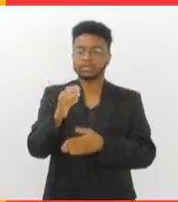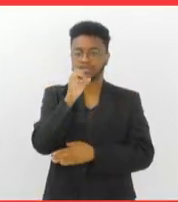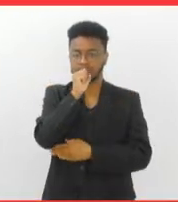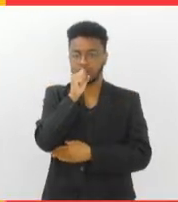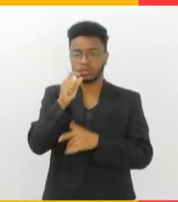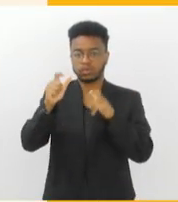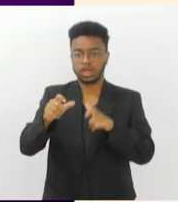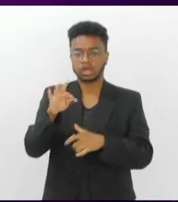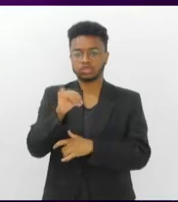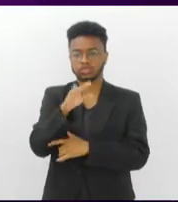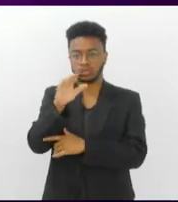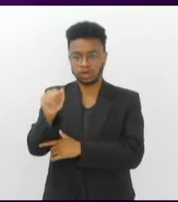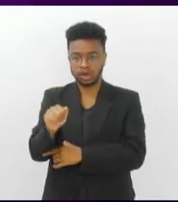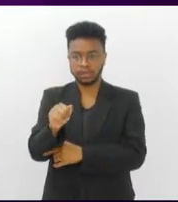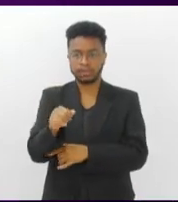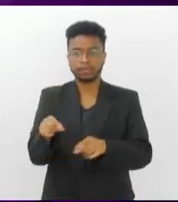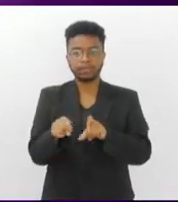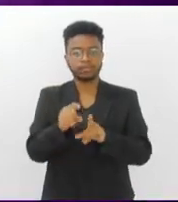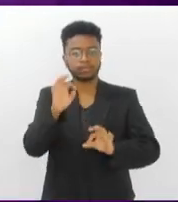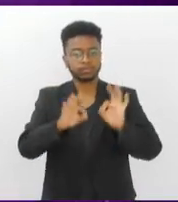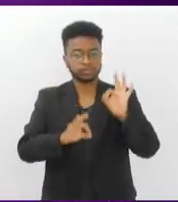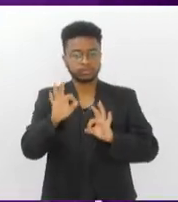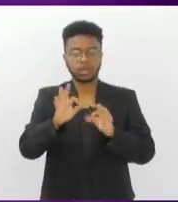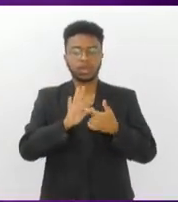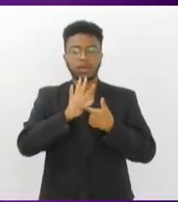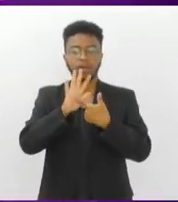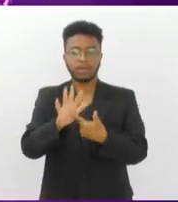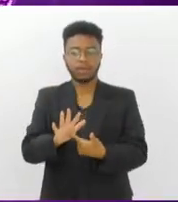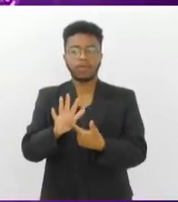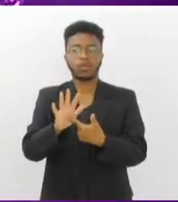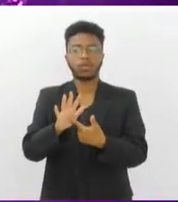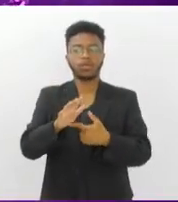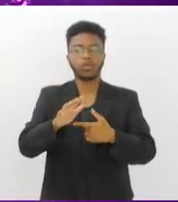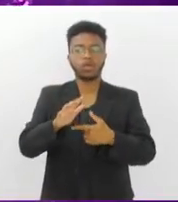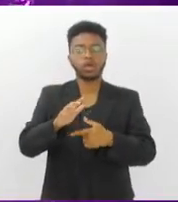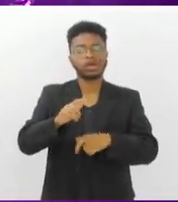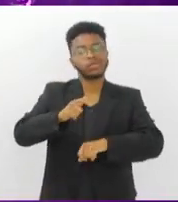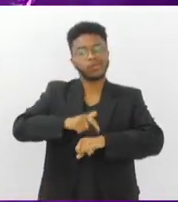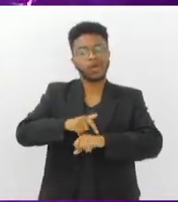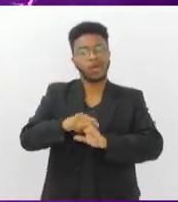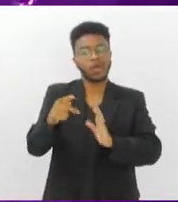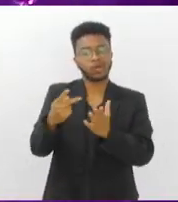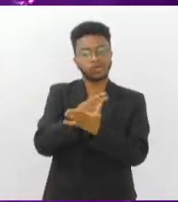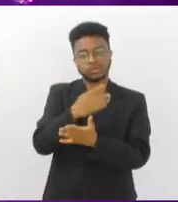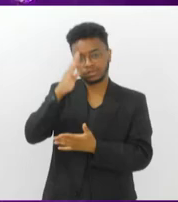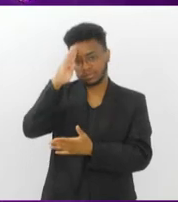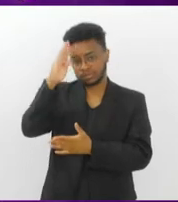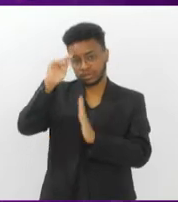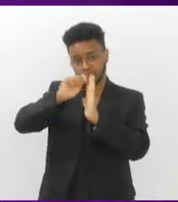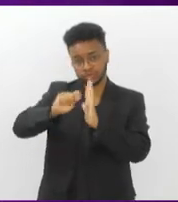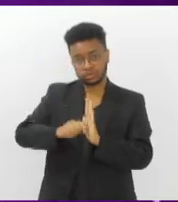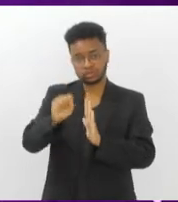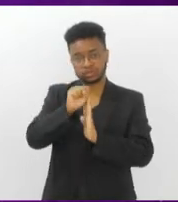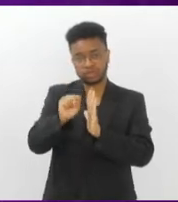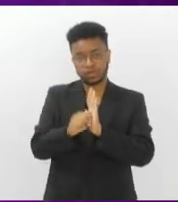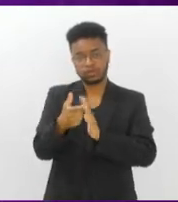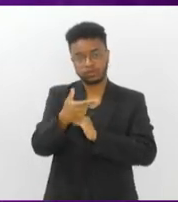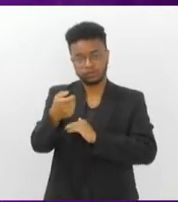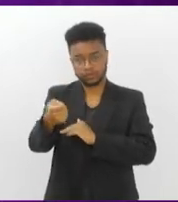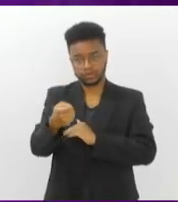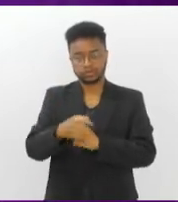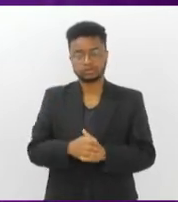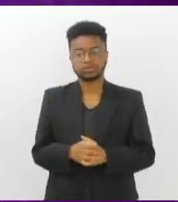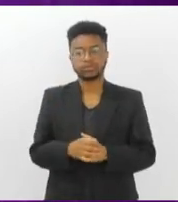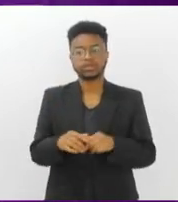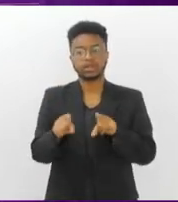Tijuca. A montagem narra um inspirador episódio que teria ocorrido entre um dos maiores escritores do século XX, Franz Káfika,